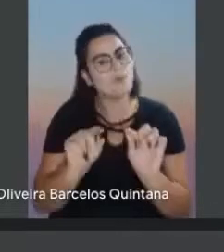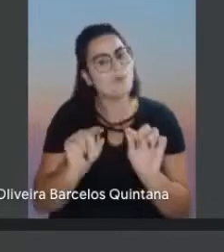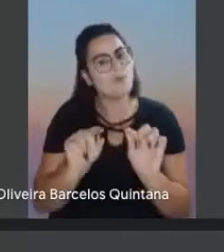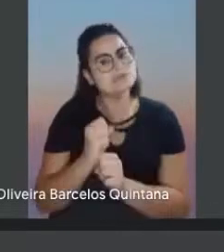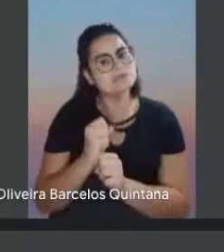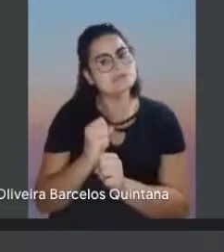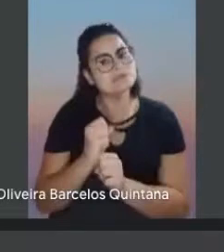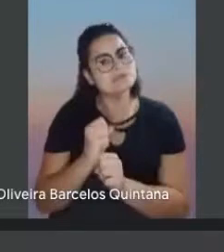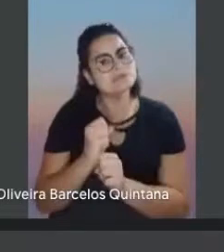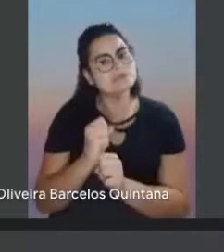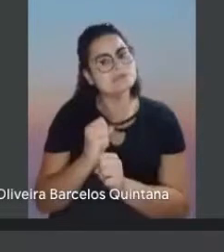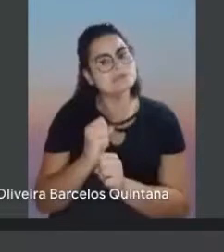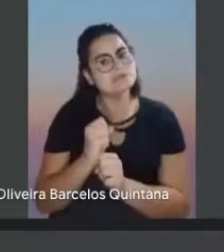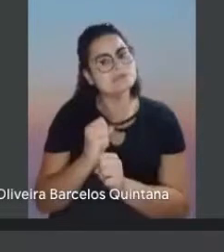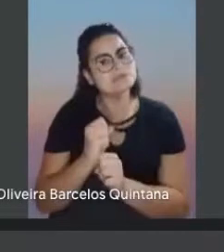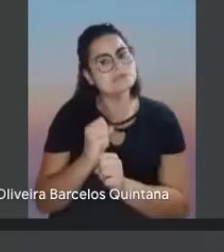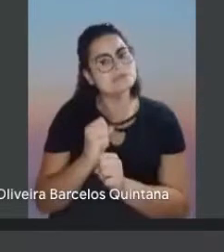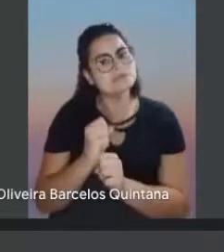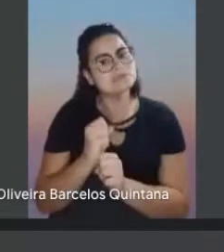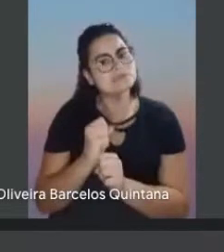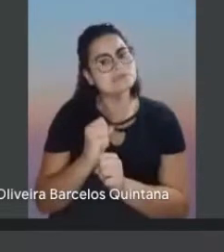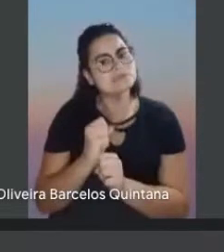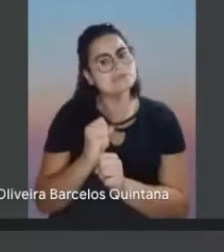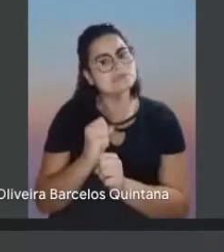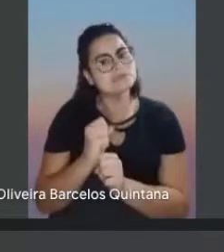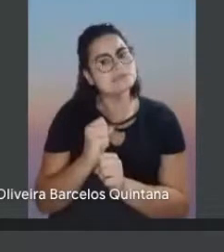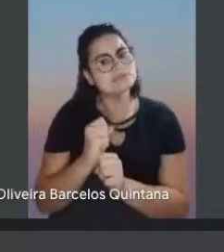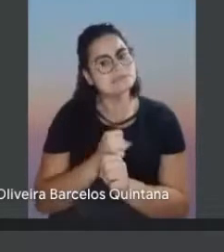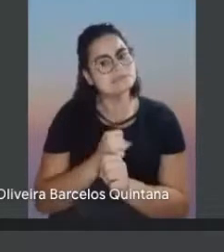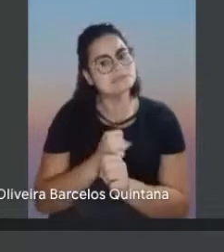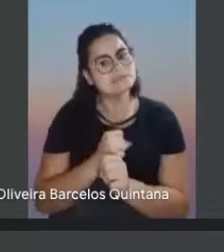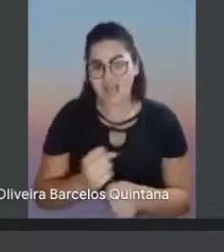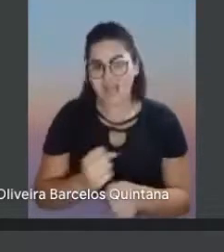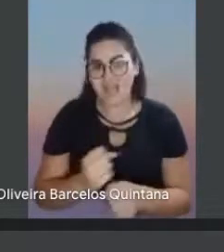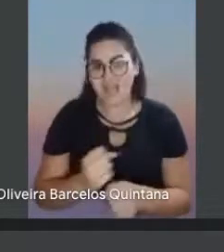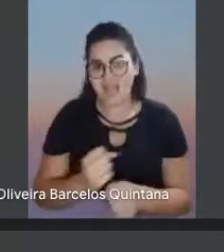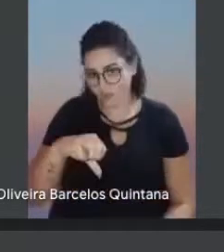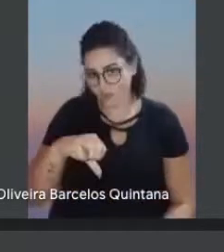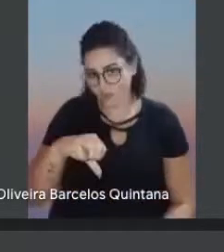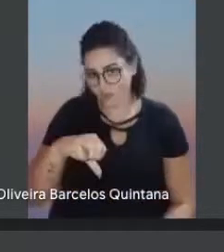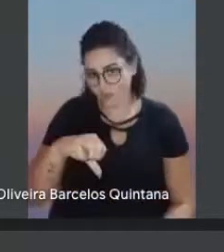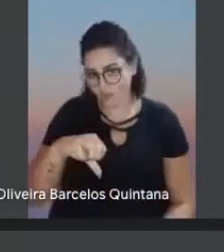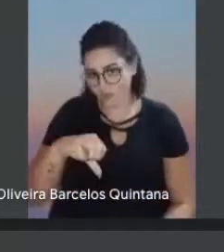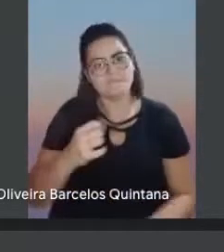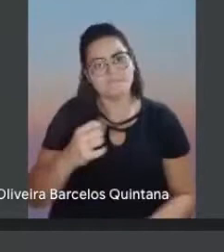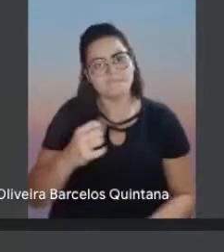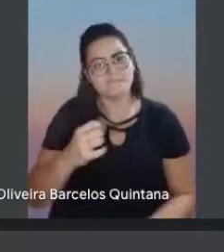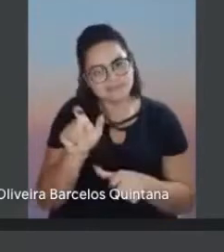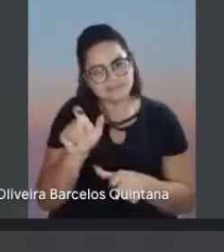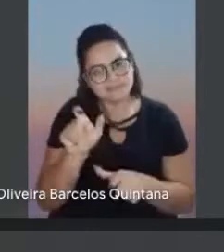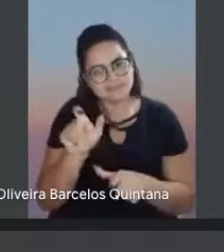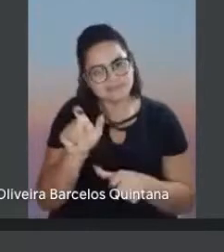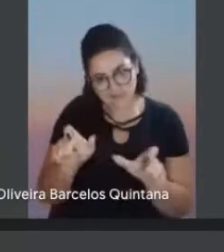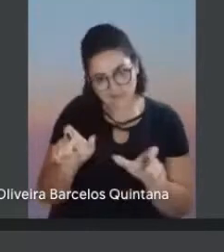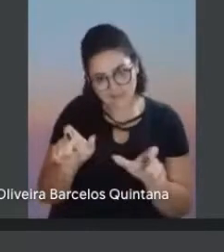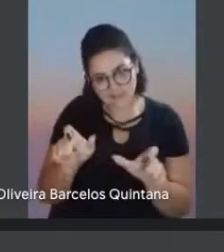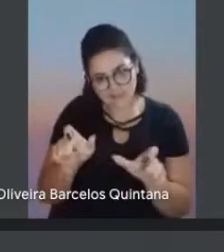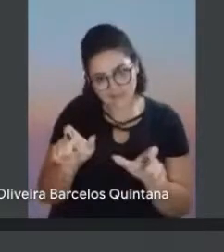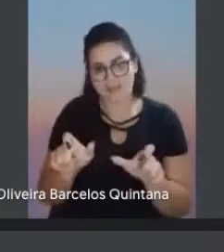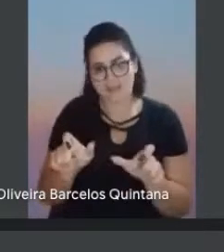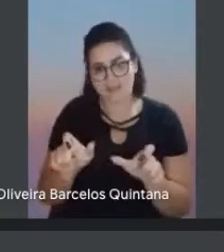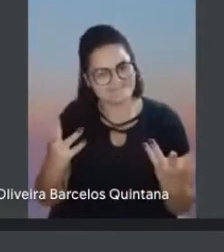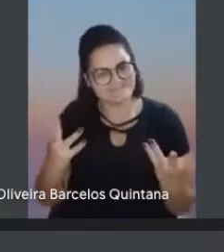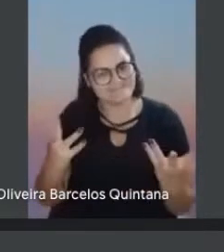então, desde 2009, a gente recebe essas duas joias, que são a